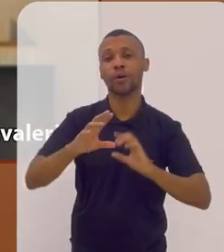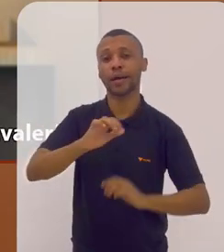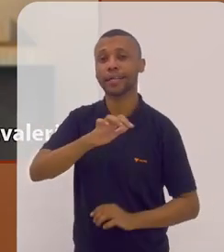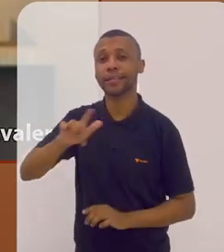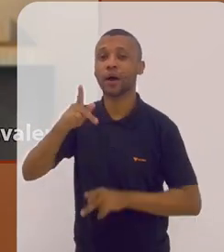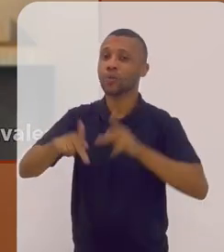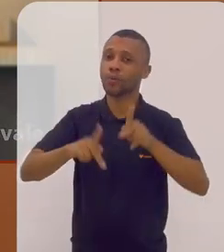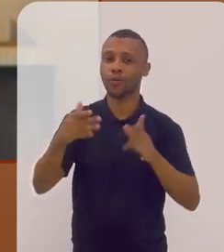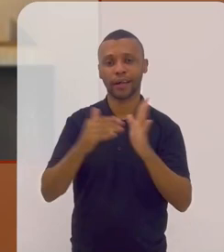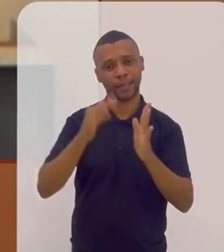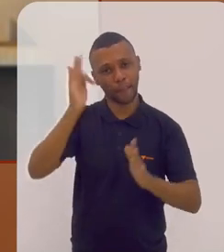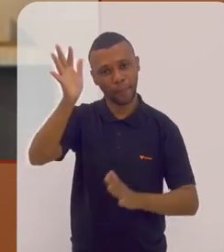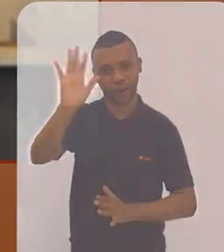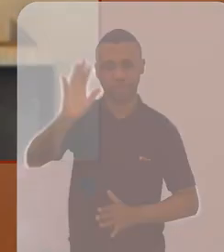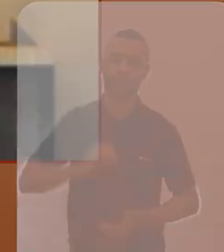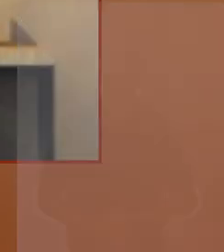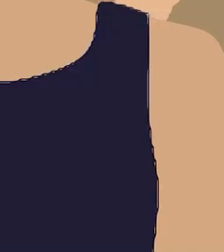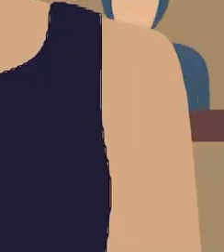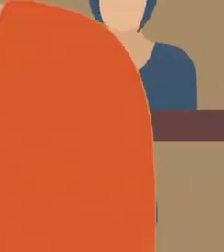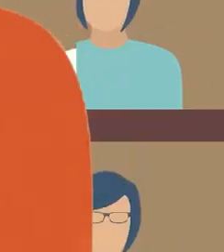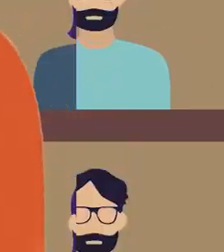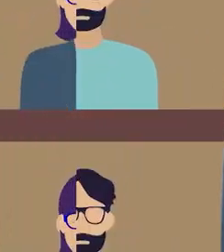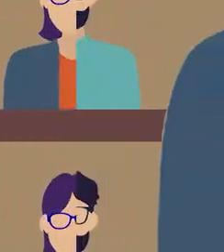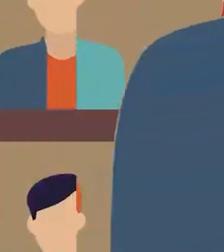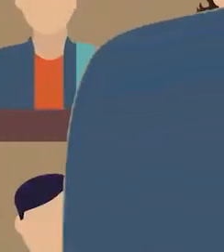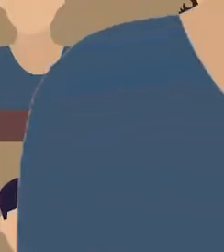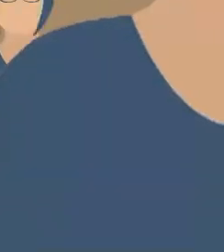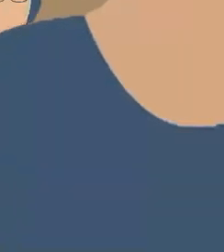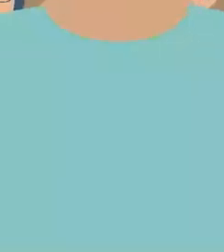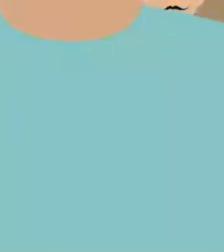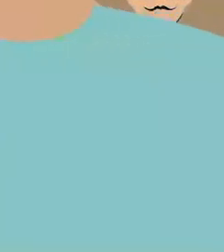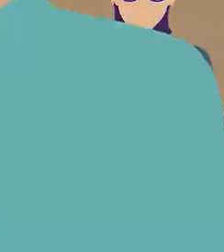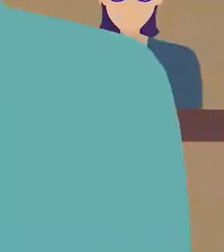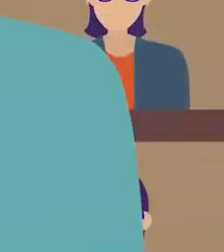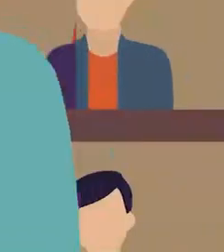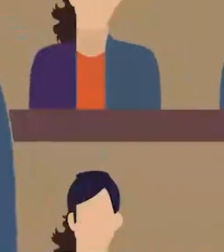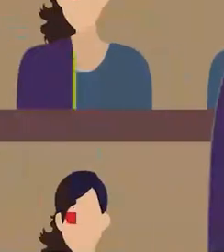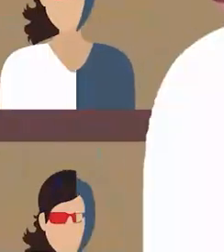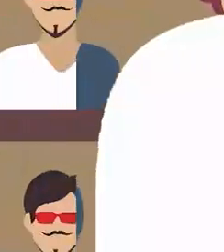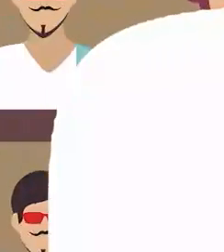o canal do povo até a próxima Tchau